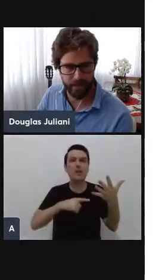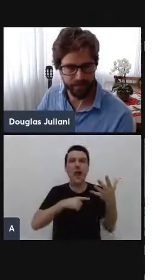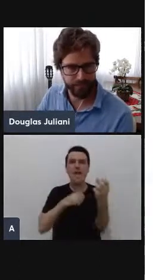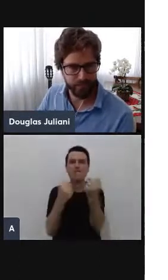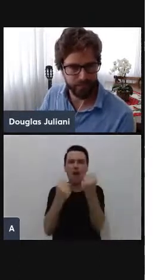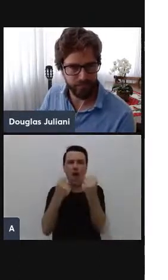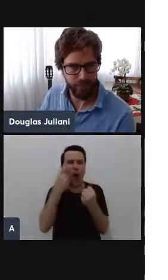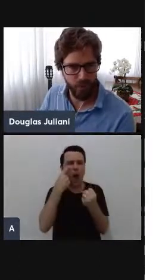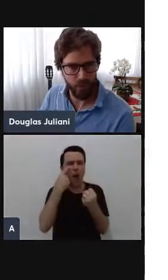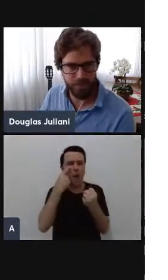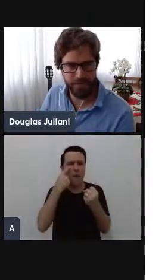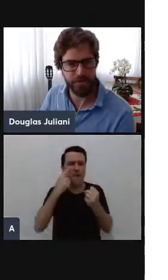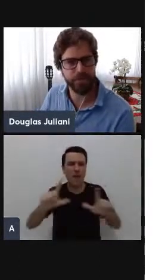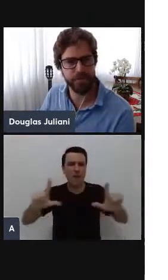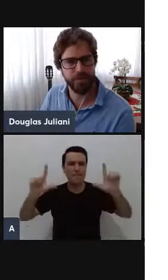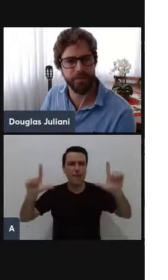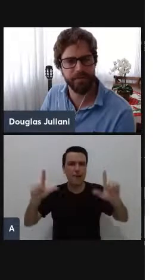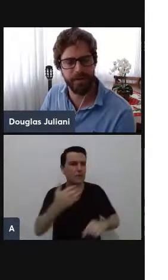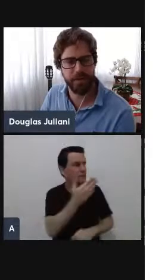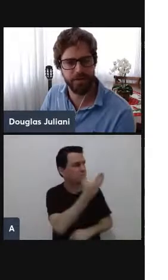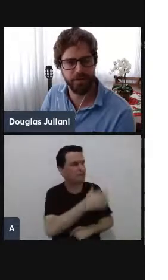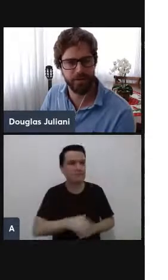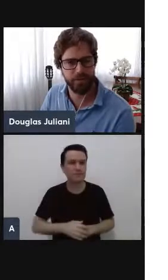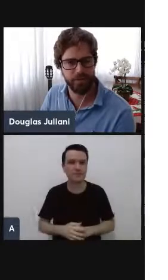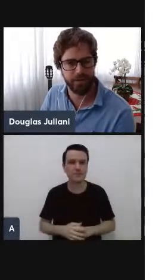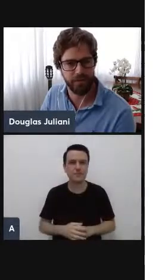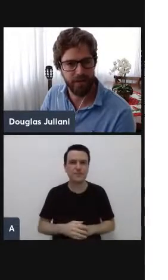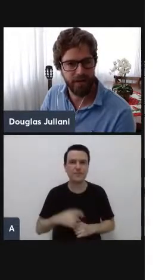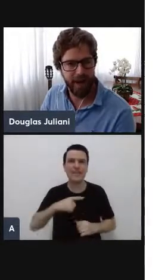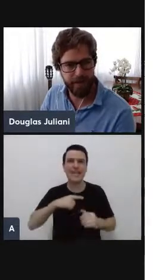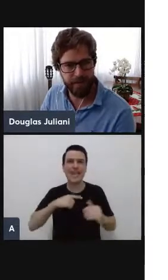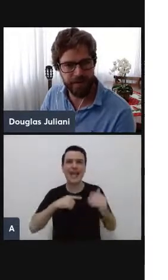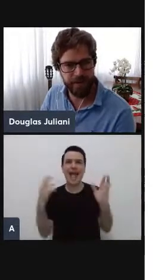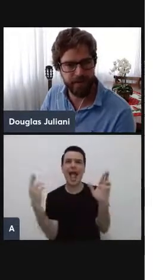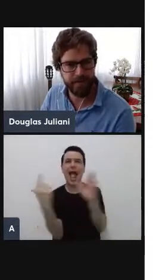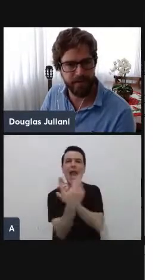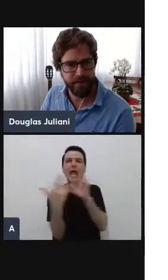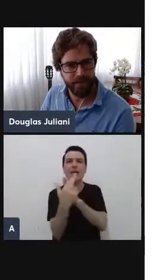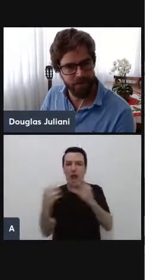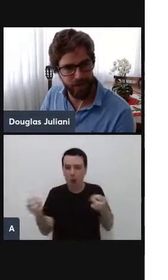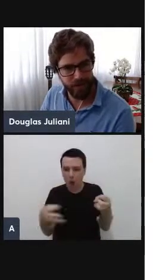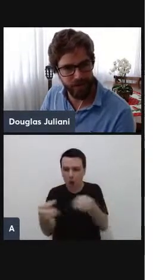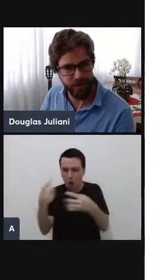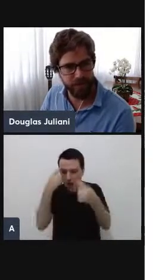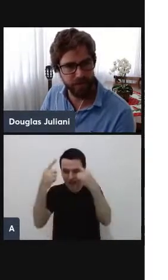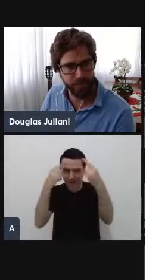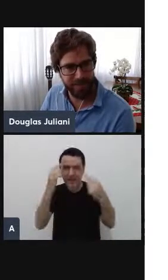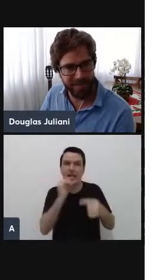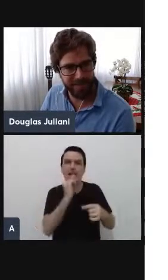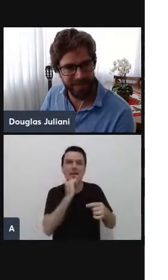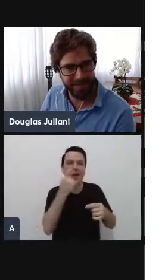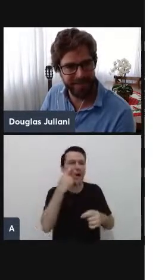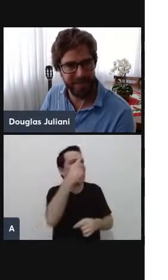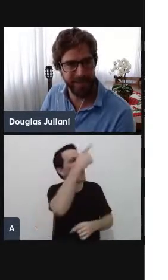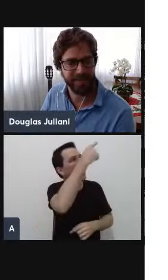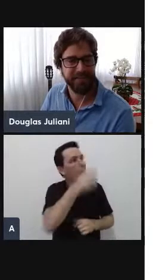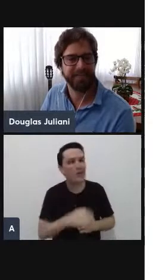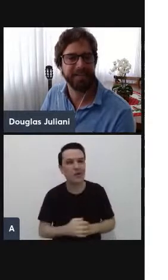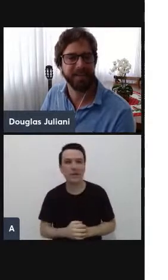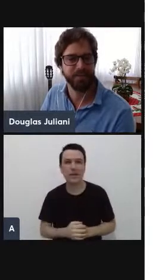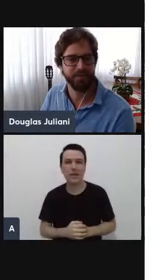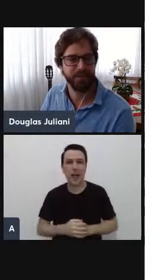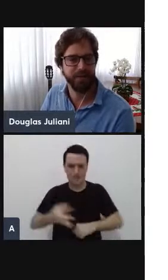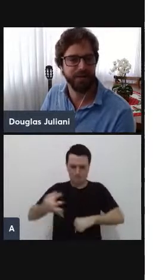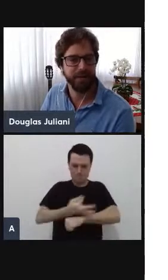na tela, olha como essas forças também têm relação com a inovação. A persistência, já que o nosso cérebro tem resistência